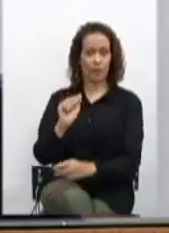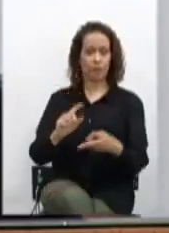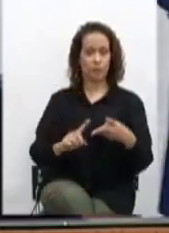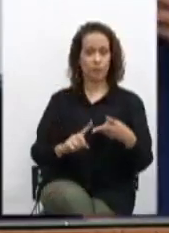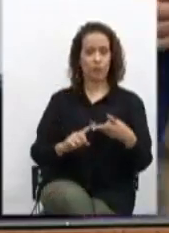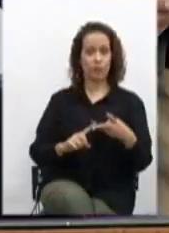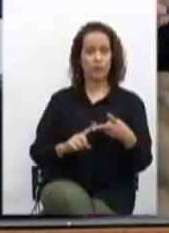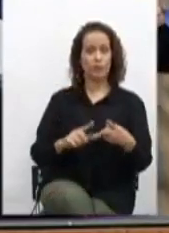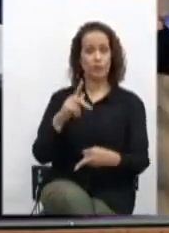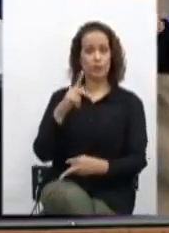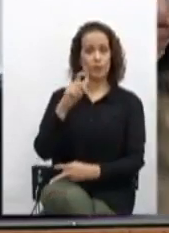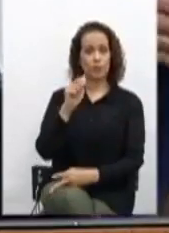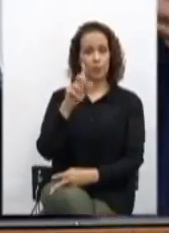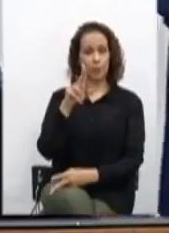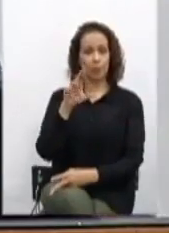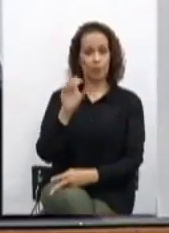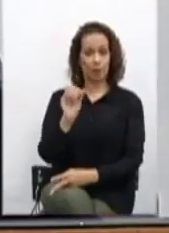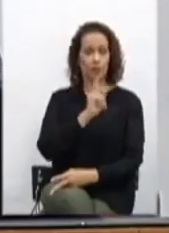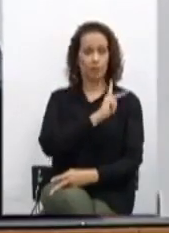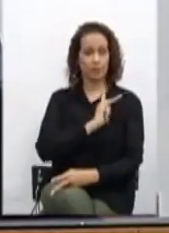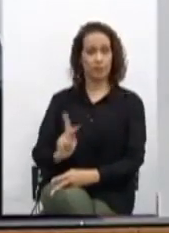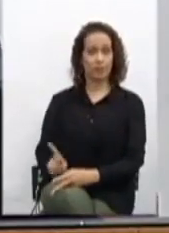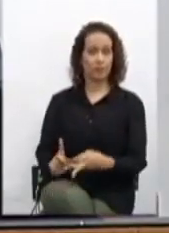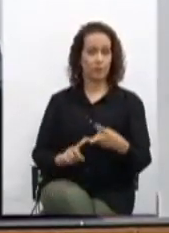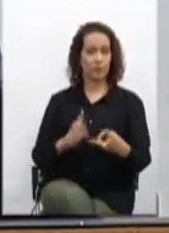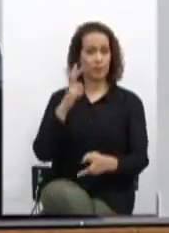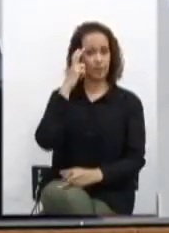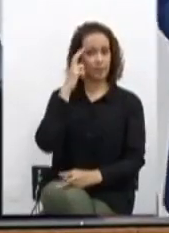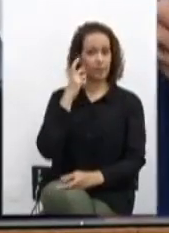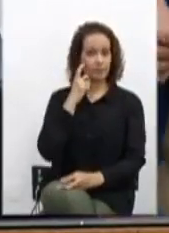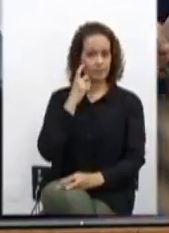Paulo e, essa presidência, deputado Zé Guilherme.